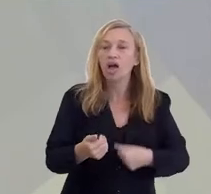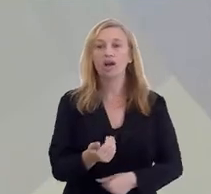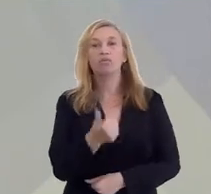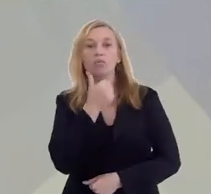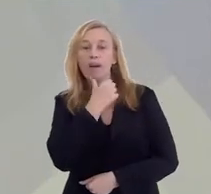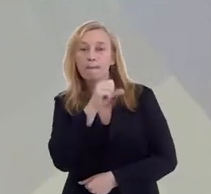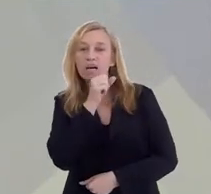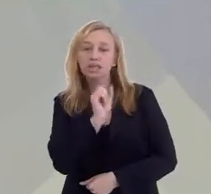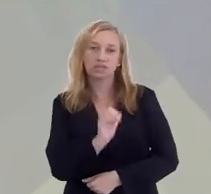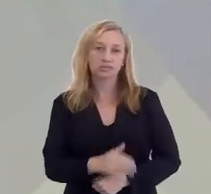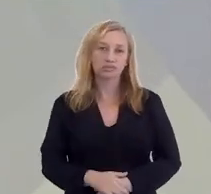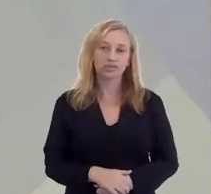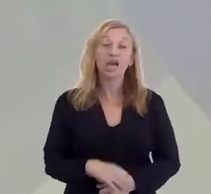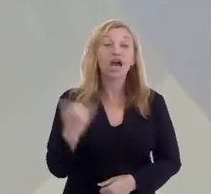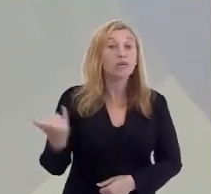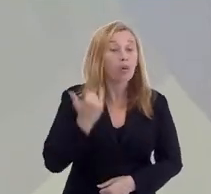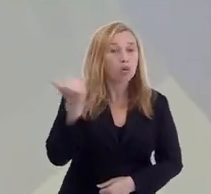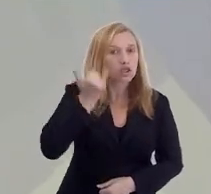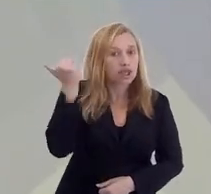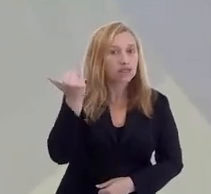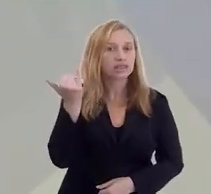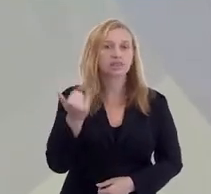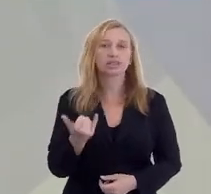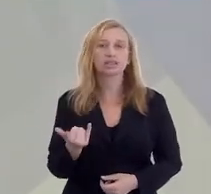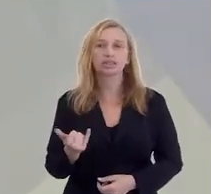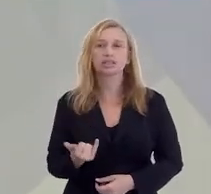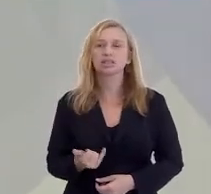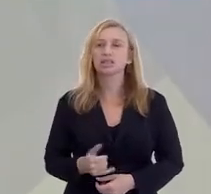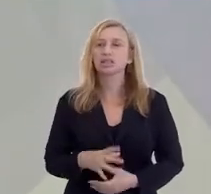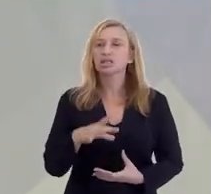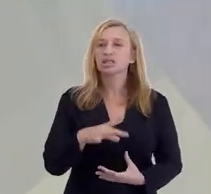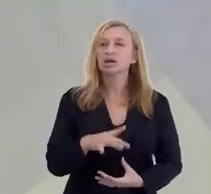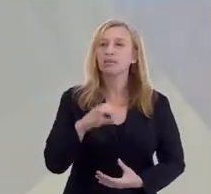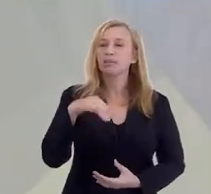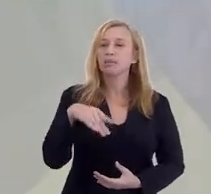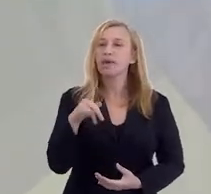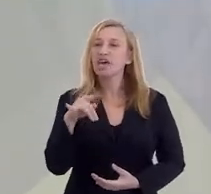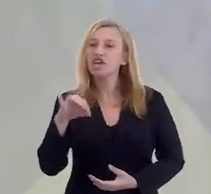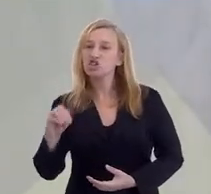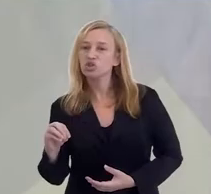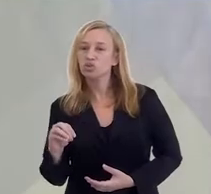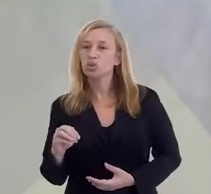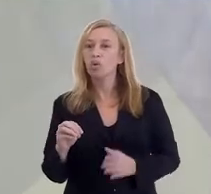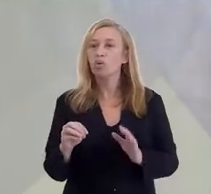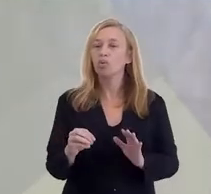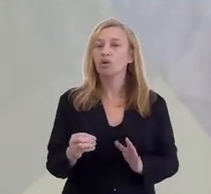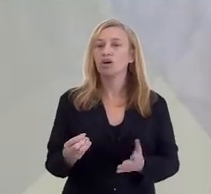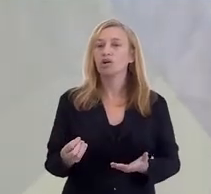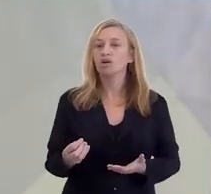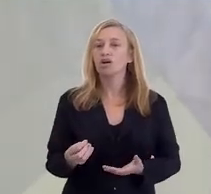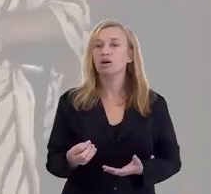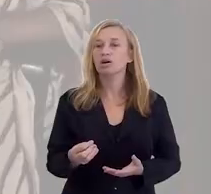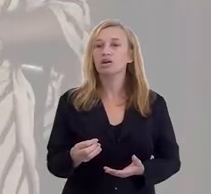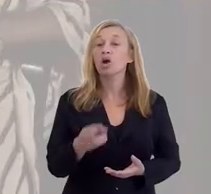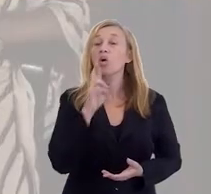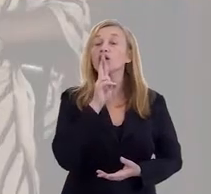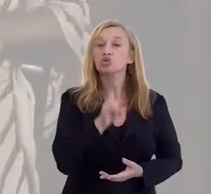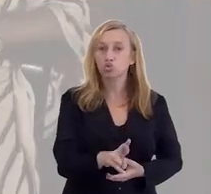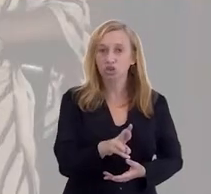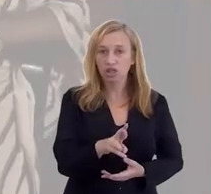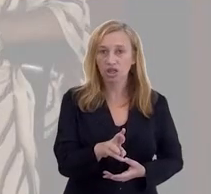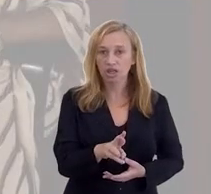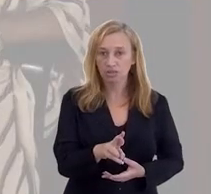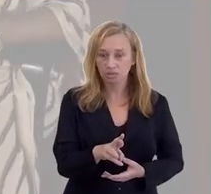A mensagem consolar o coração de uma mãe? Então, a importância da mediunidade é